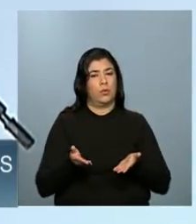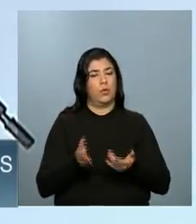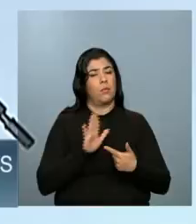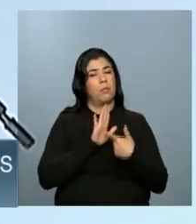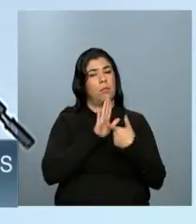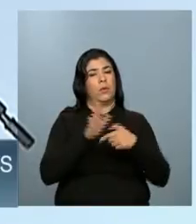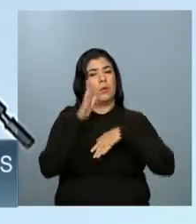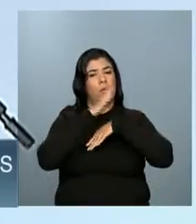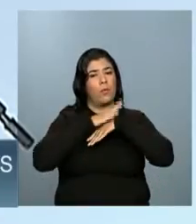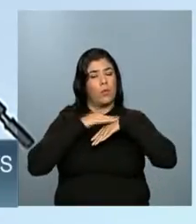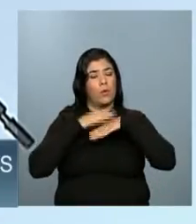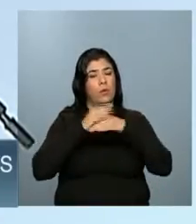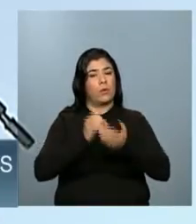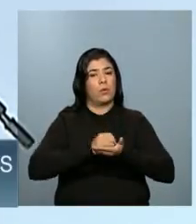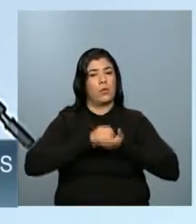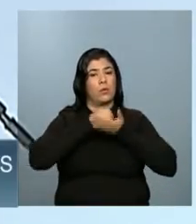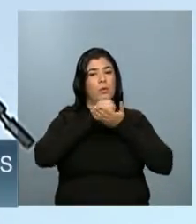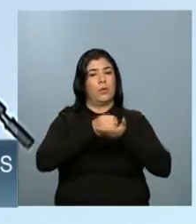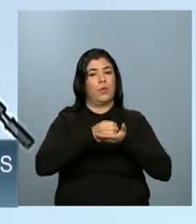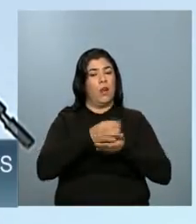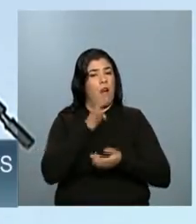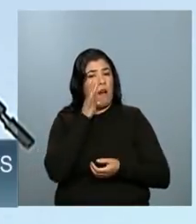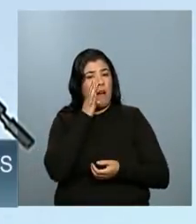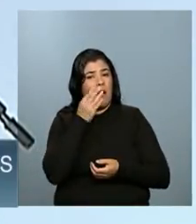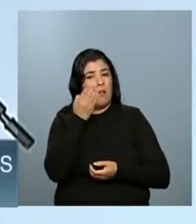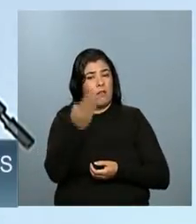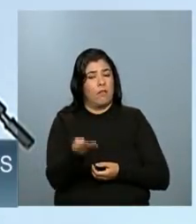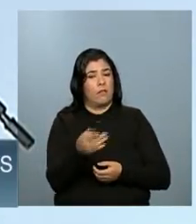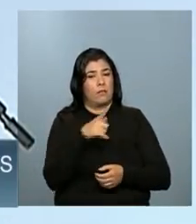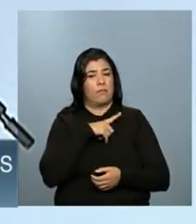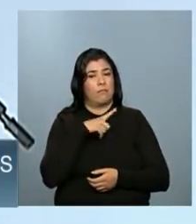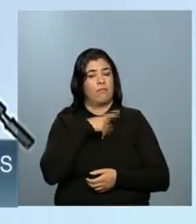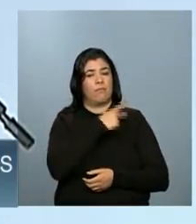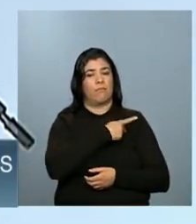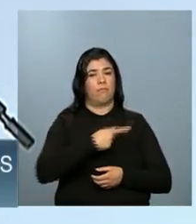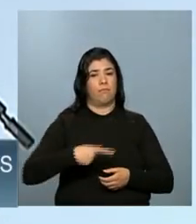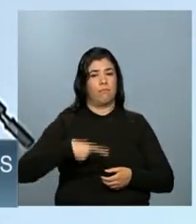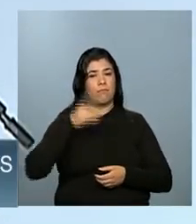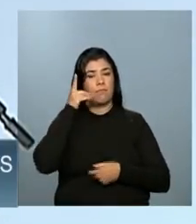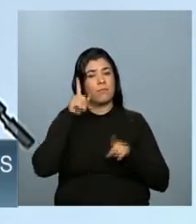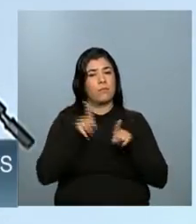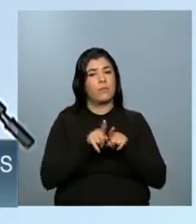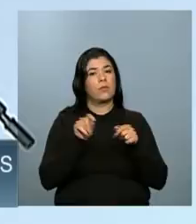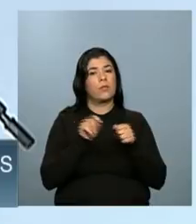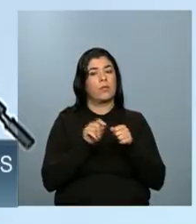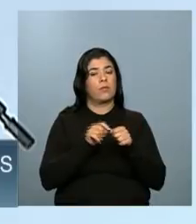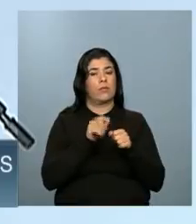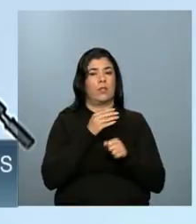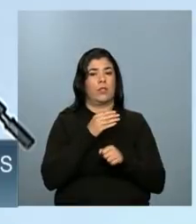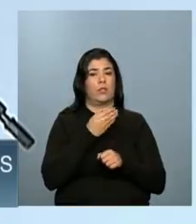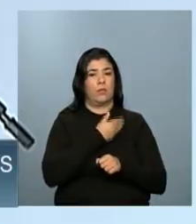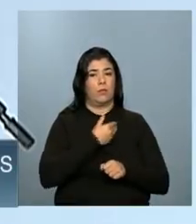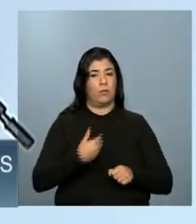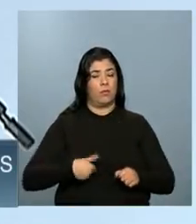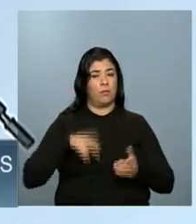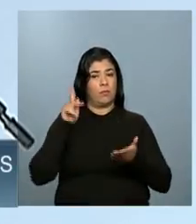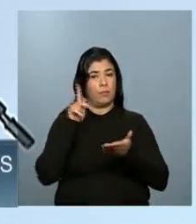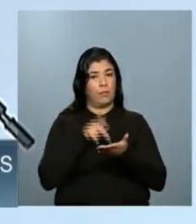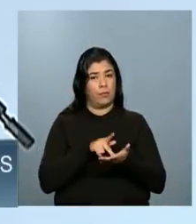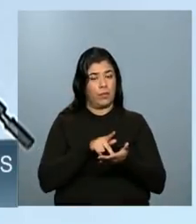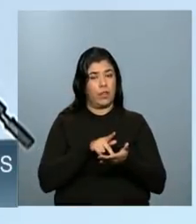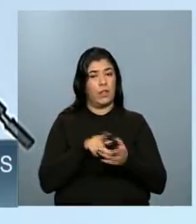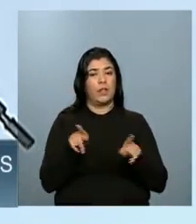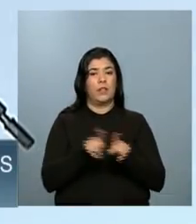carinho, todo o apoio, toda a admiração que nós temos pela Presidenta e pelo seu governo. A alegria de estar